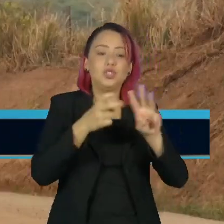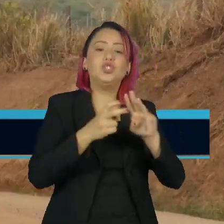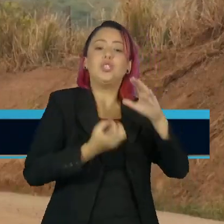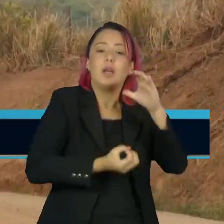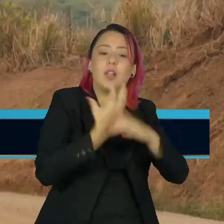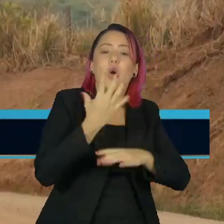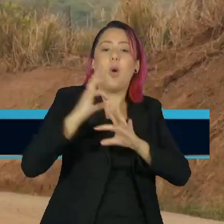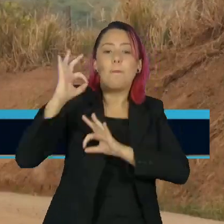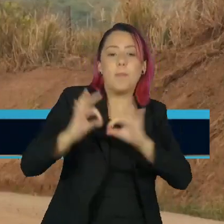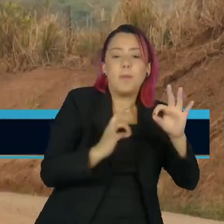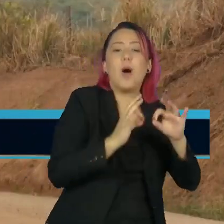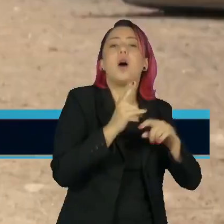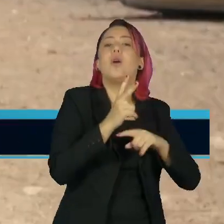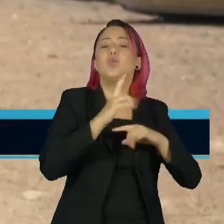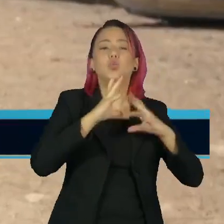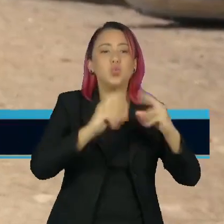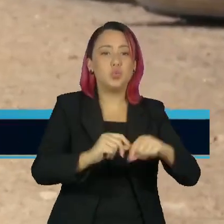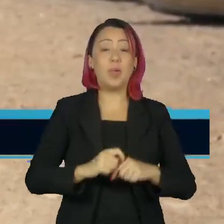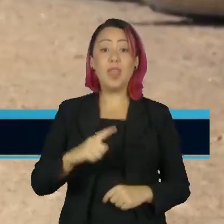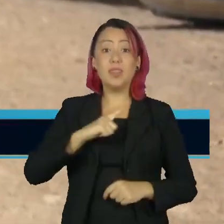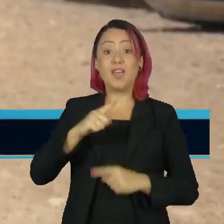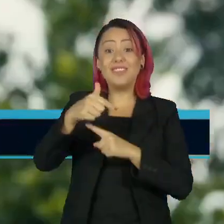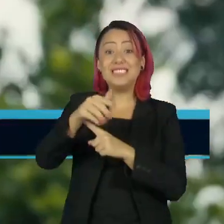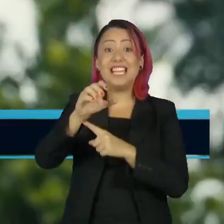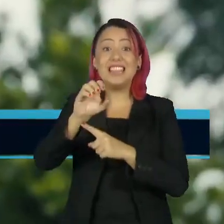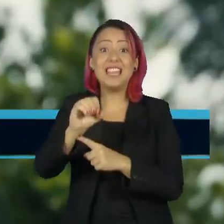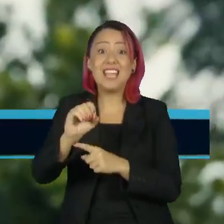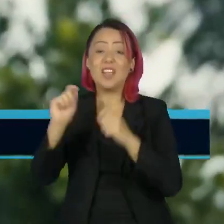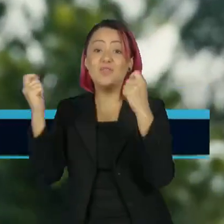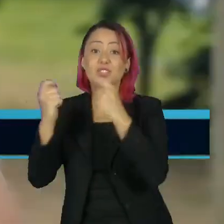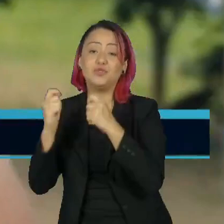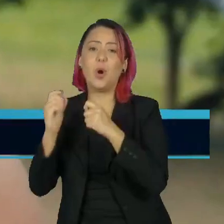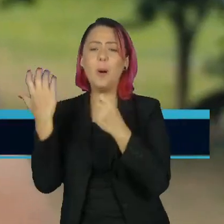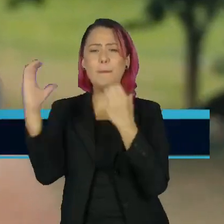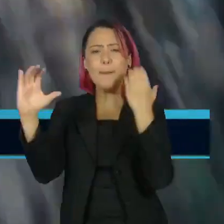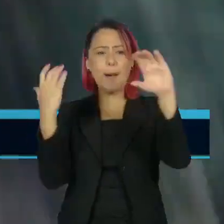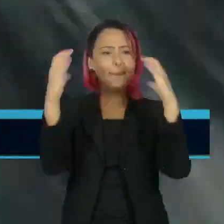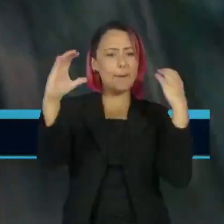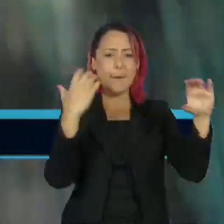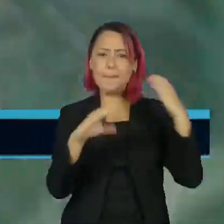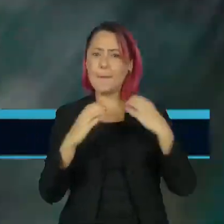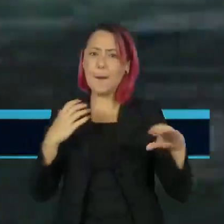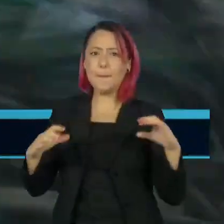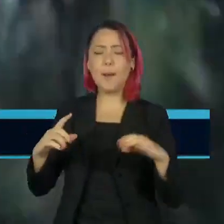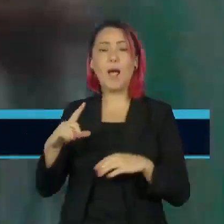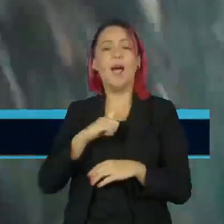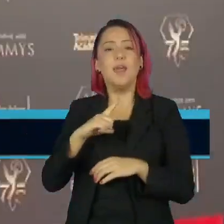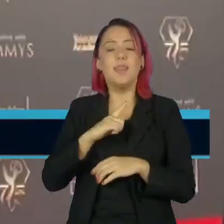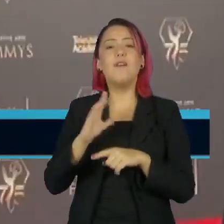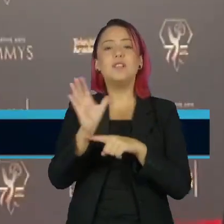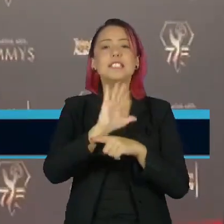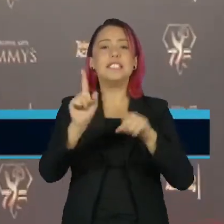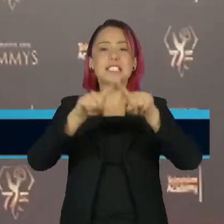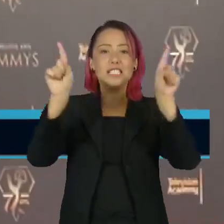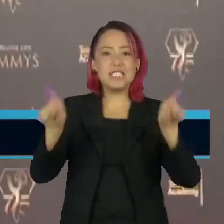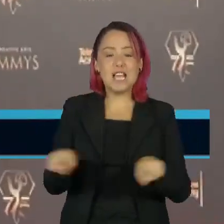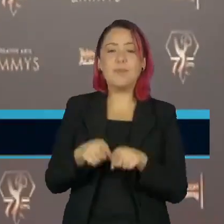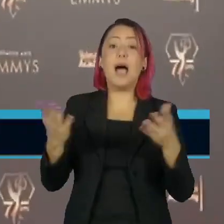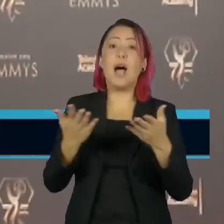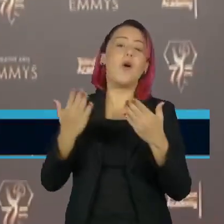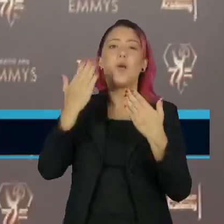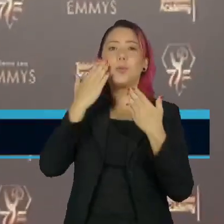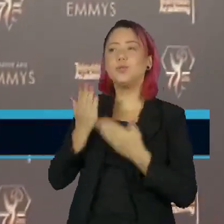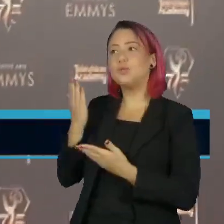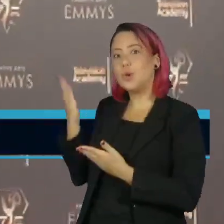por 70 festivais. Venceu duas categorias no Festival Sundance de Cinema. Agora, traz de Los